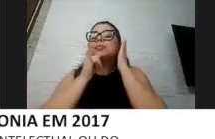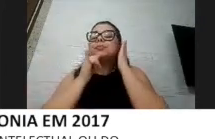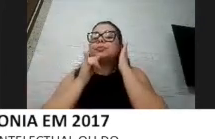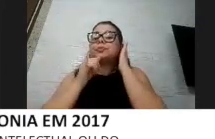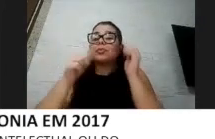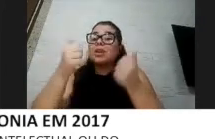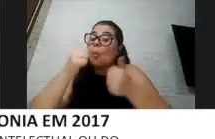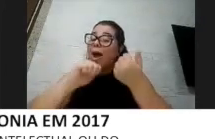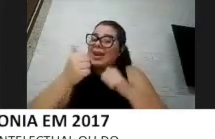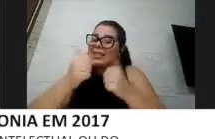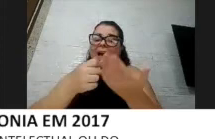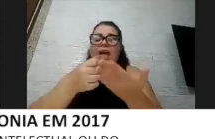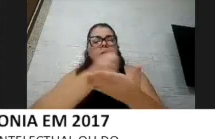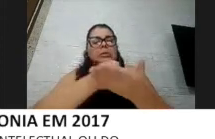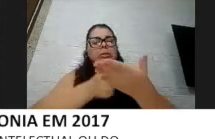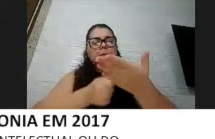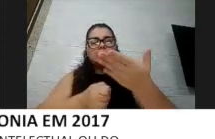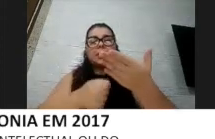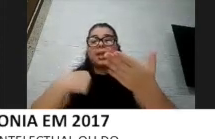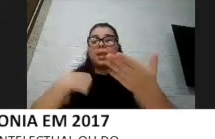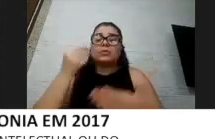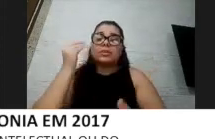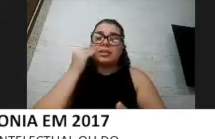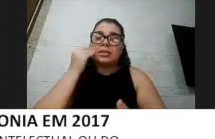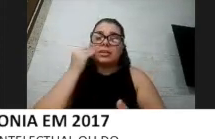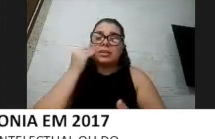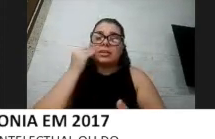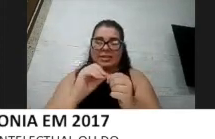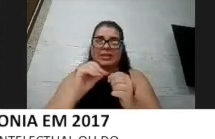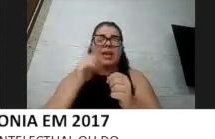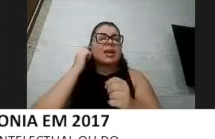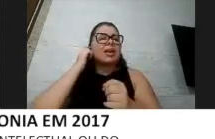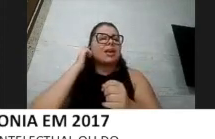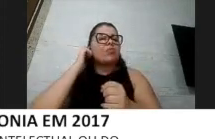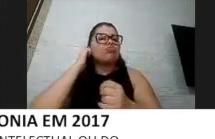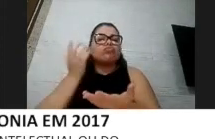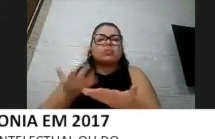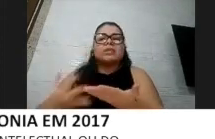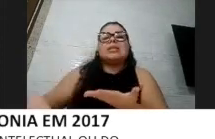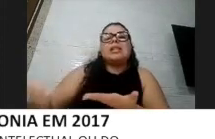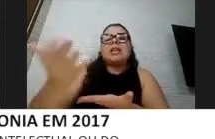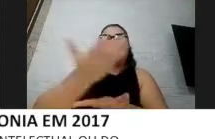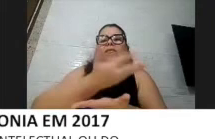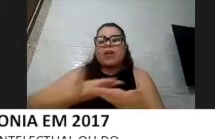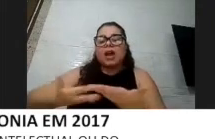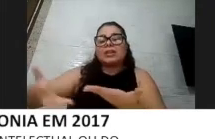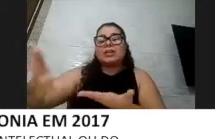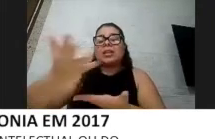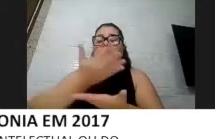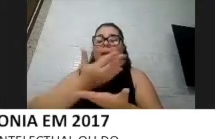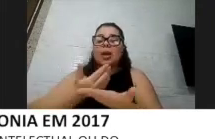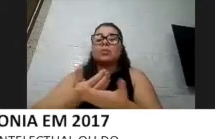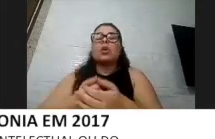registro, eu tentei fazer um levantamento aqui no estado de São Paulo sobre os casos